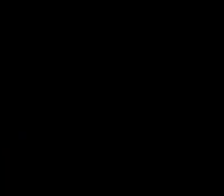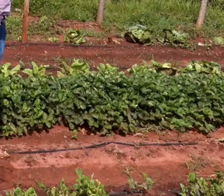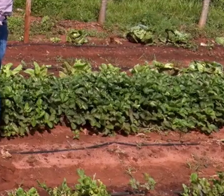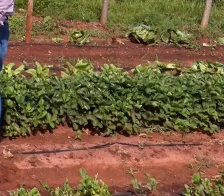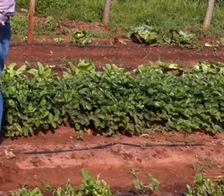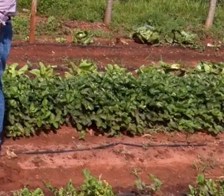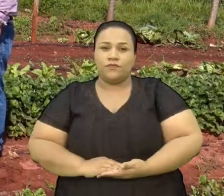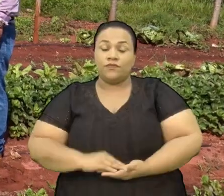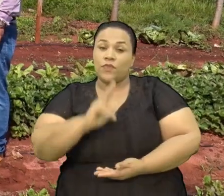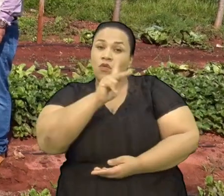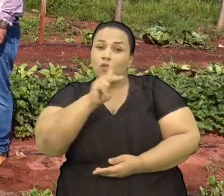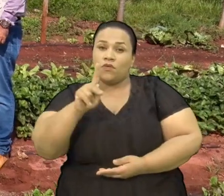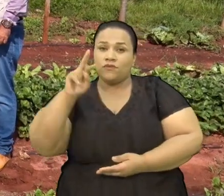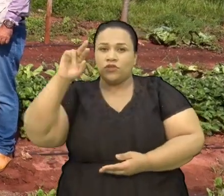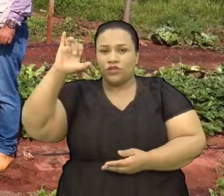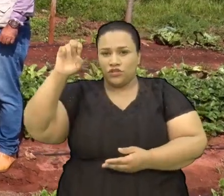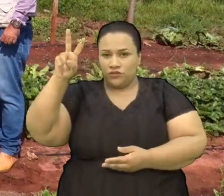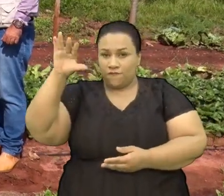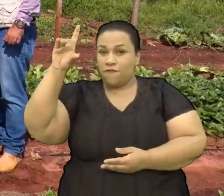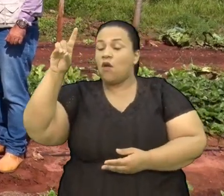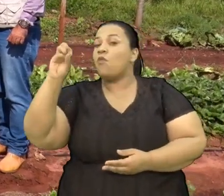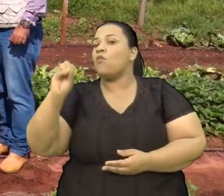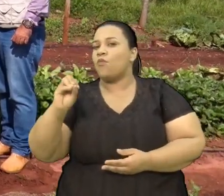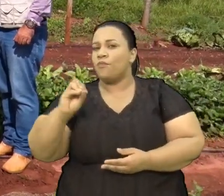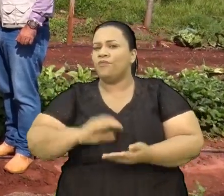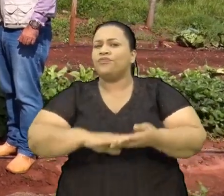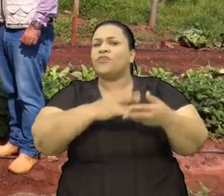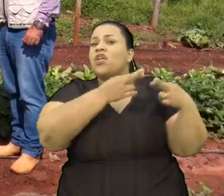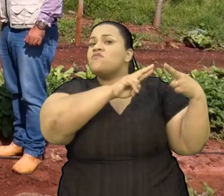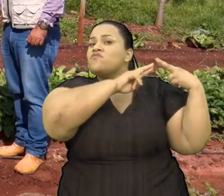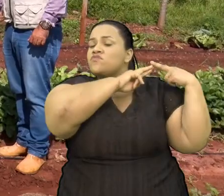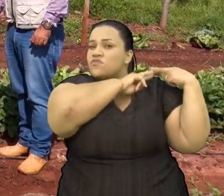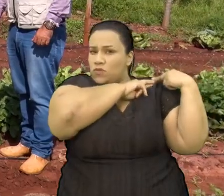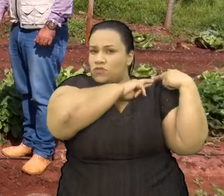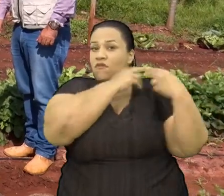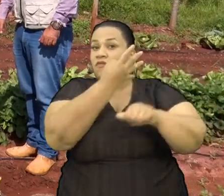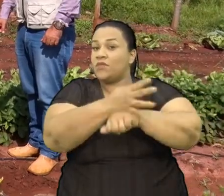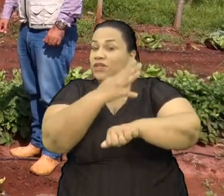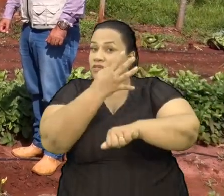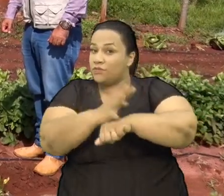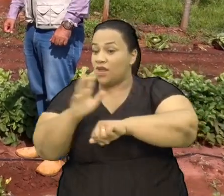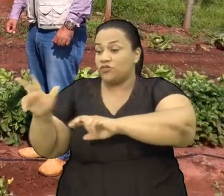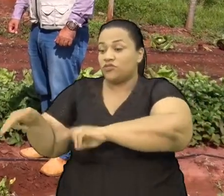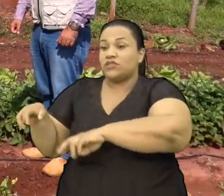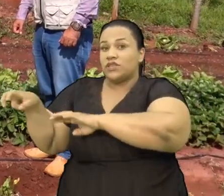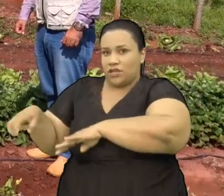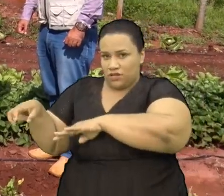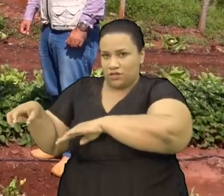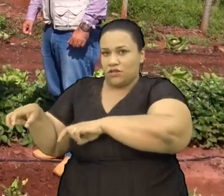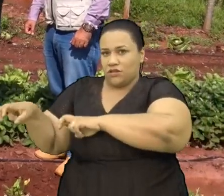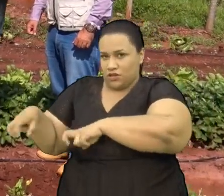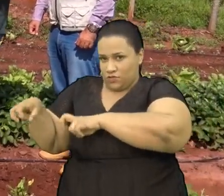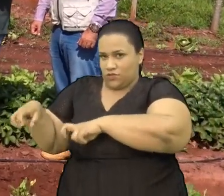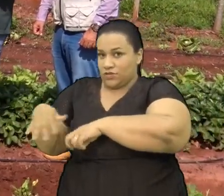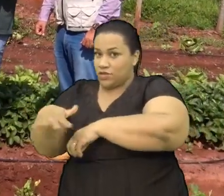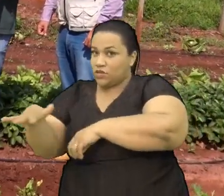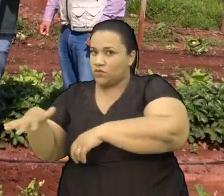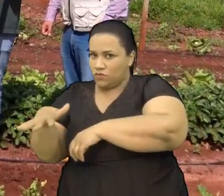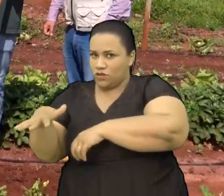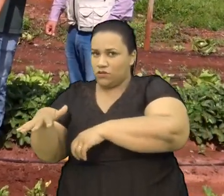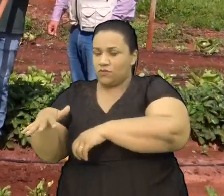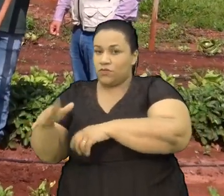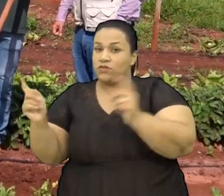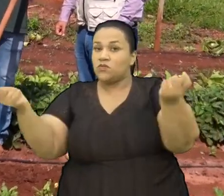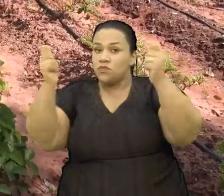O professor Regivaldo Ortega Responsável pelas práticas agrícolas no campo Nos dá uma aula de